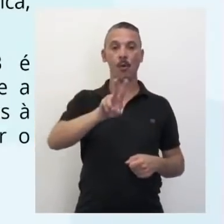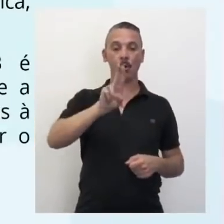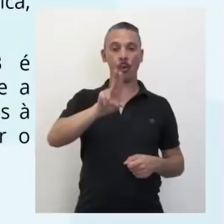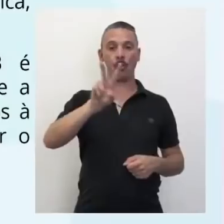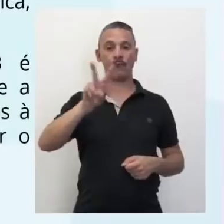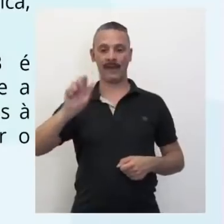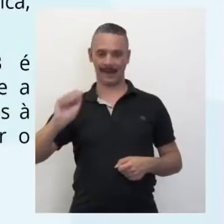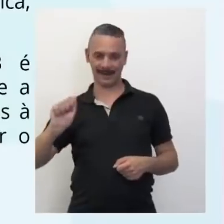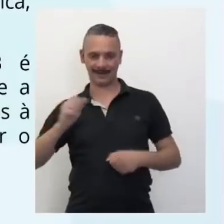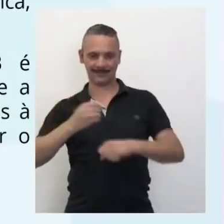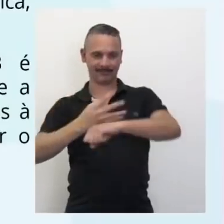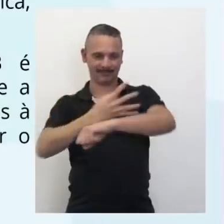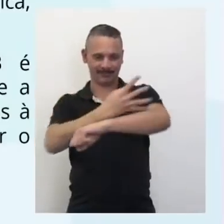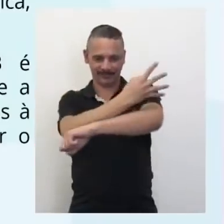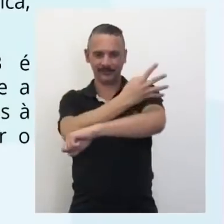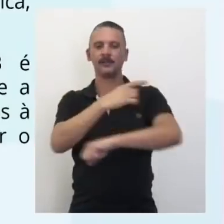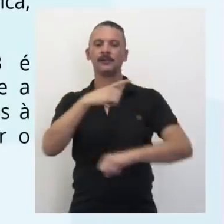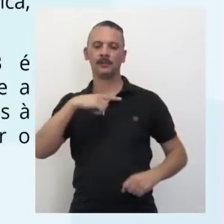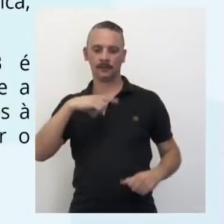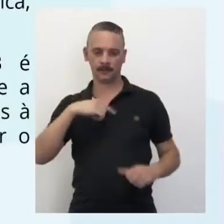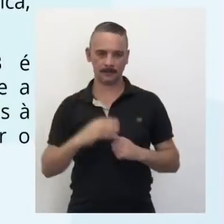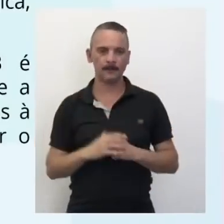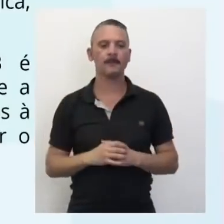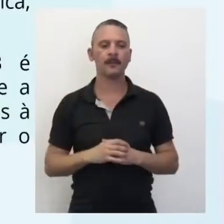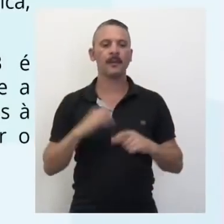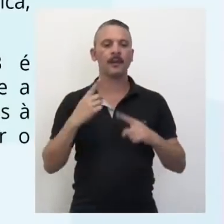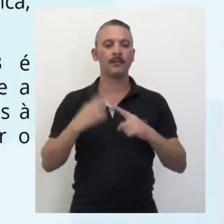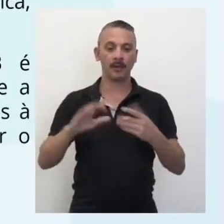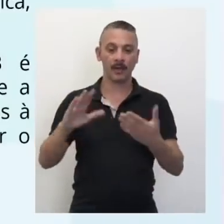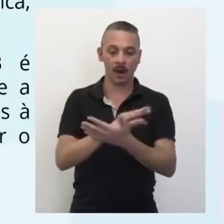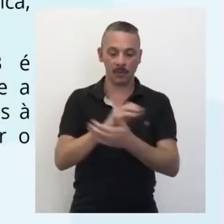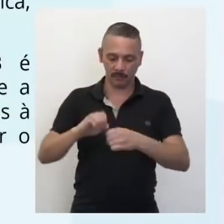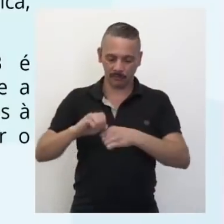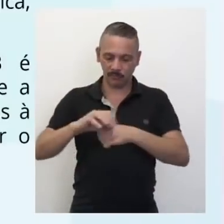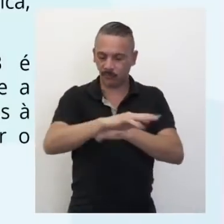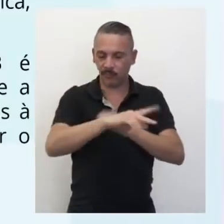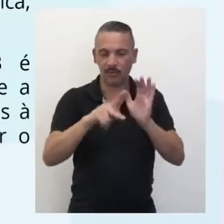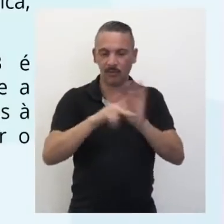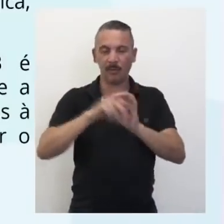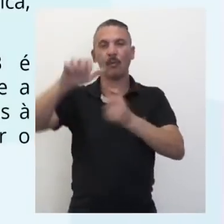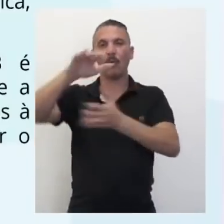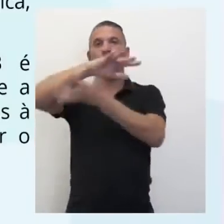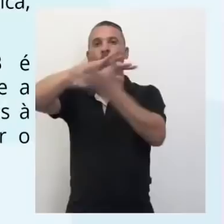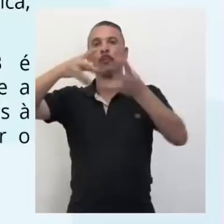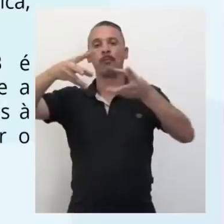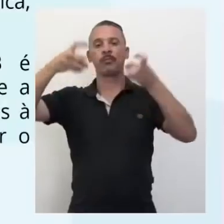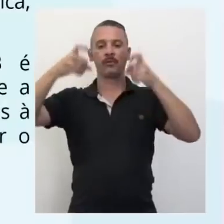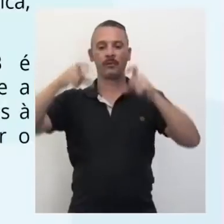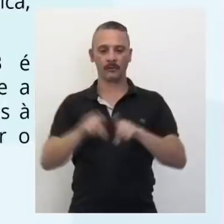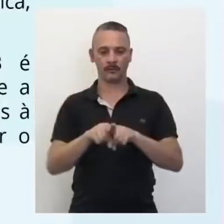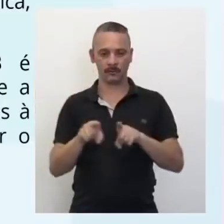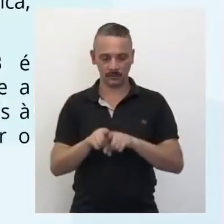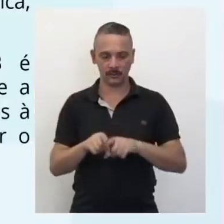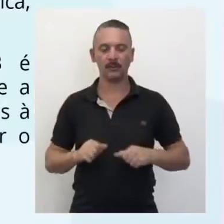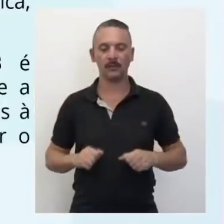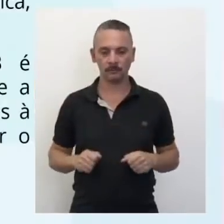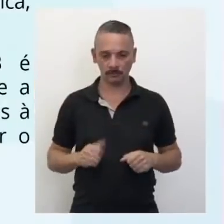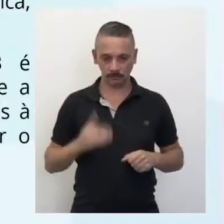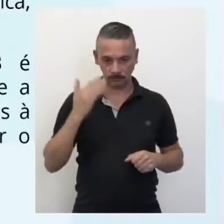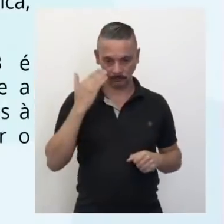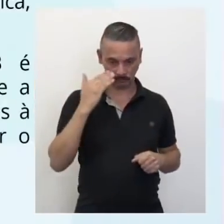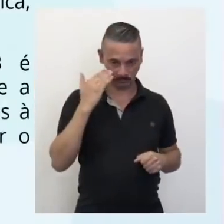pois boa parte é absorvida pela atmosfera. O resto, né, da radiação ultravioleta.